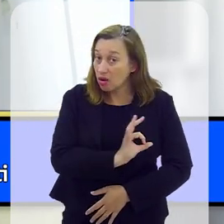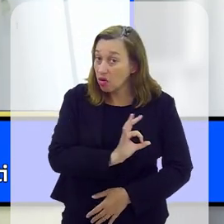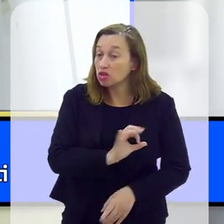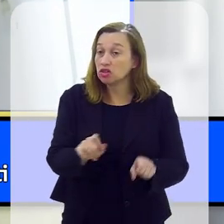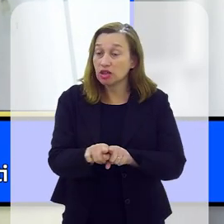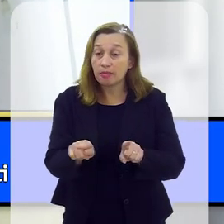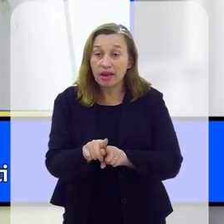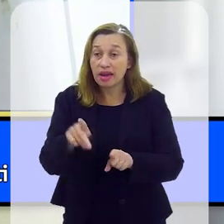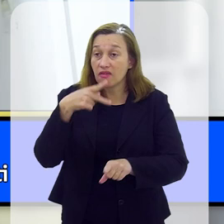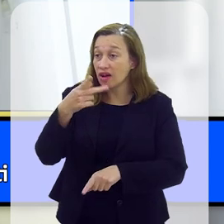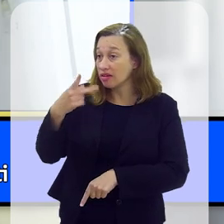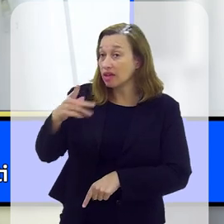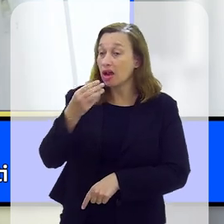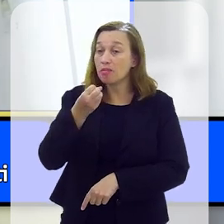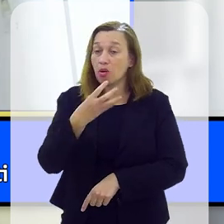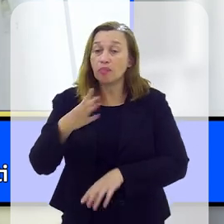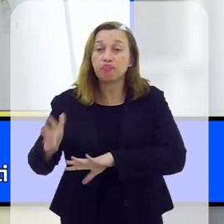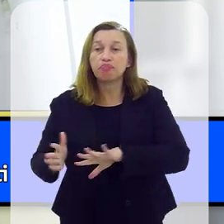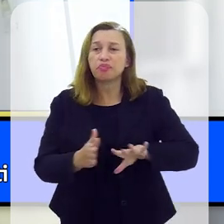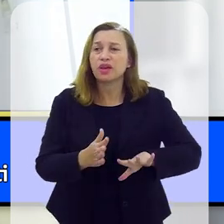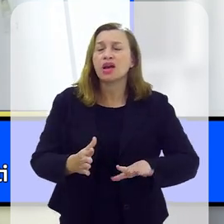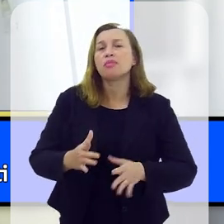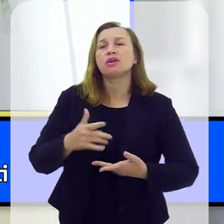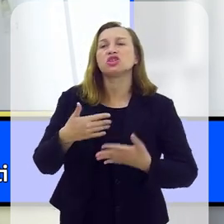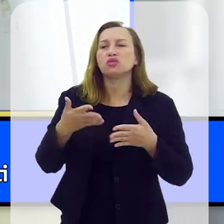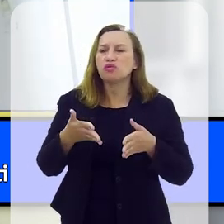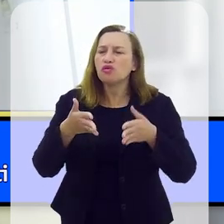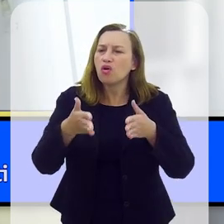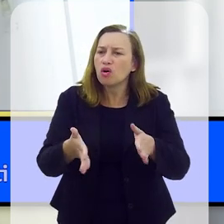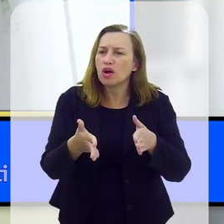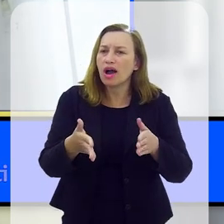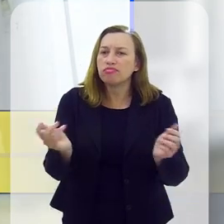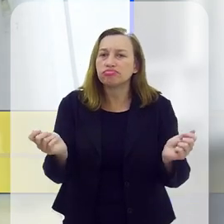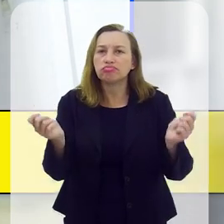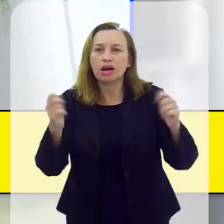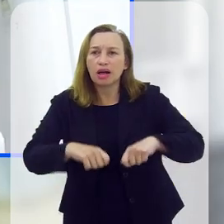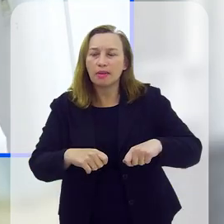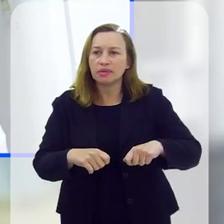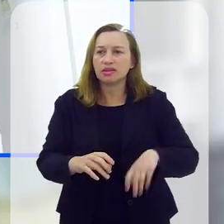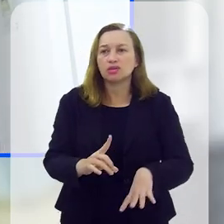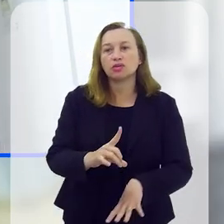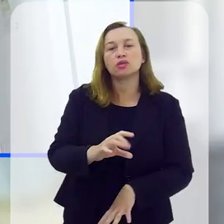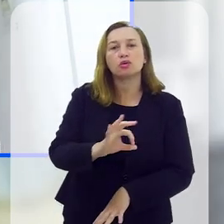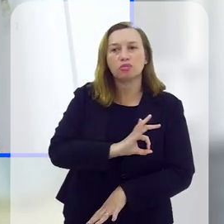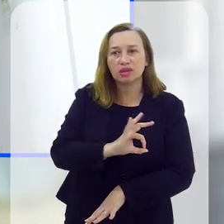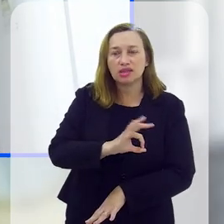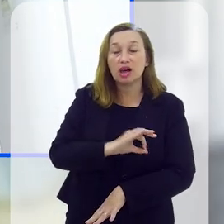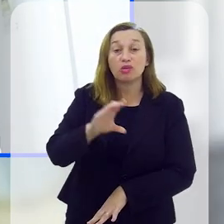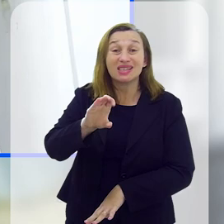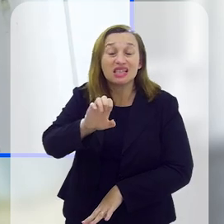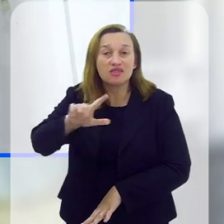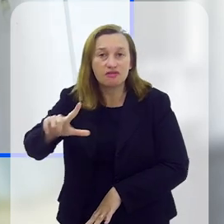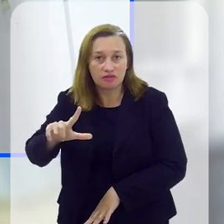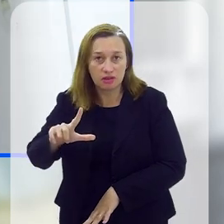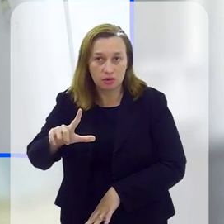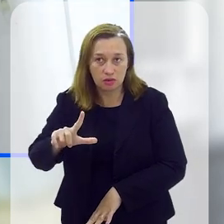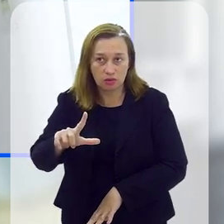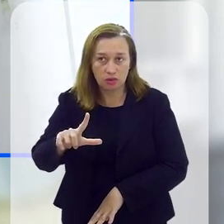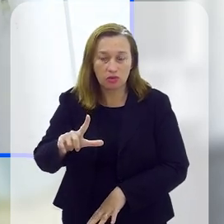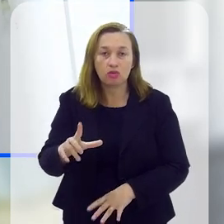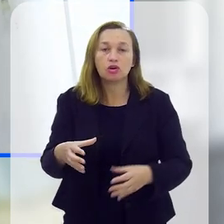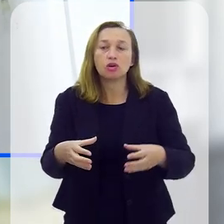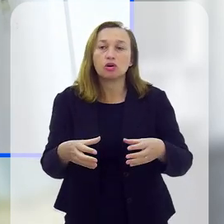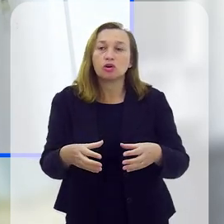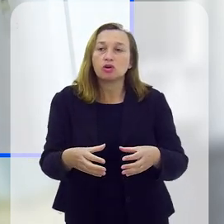Rocha, porque nós temos para a gente frisar em cima da capacitação do policial civil e dos